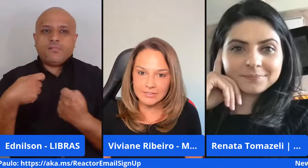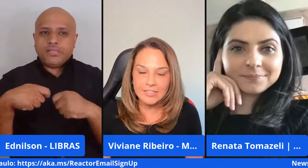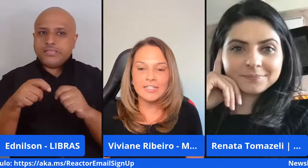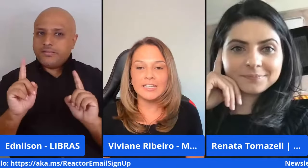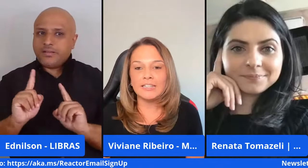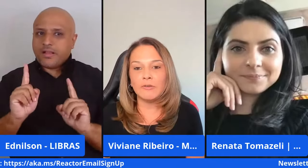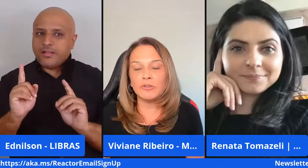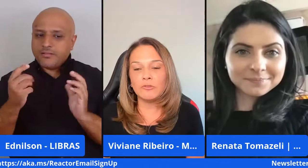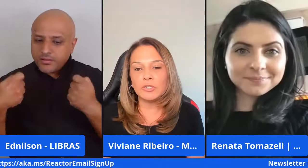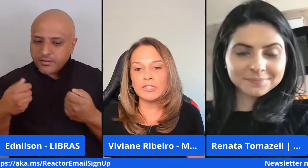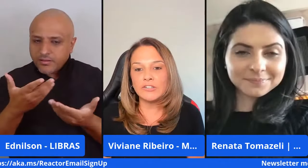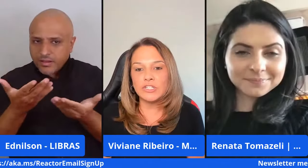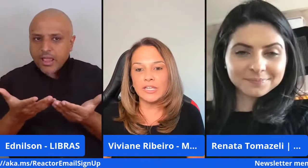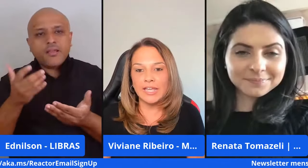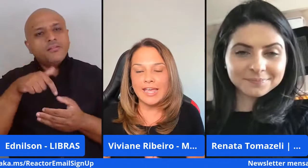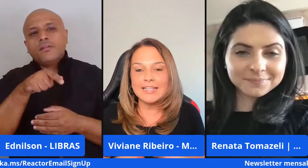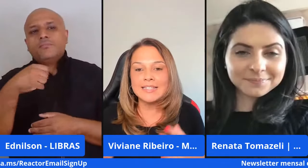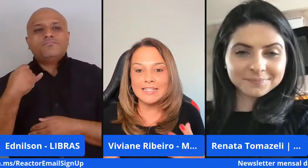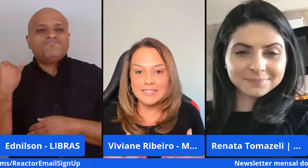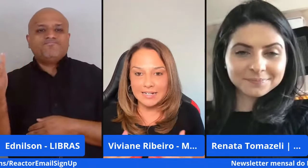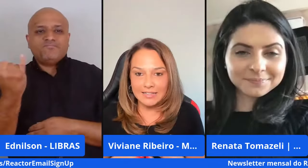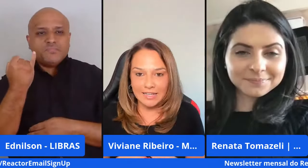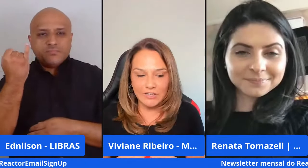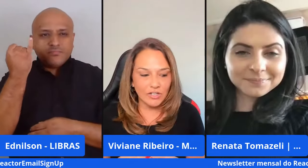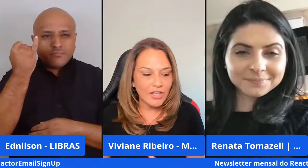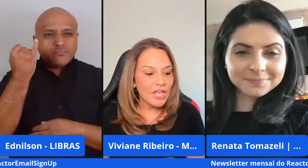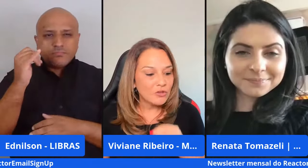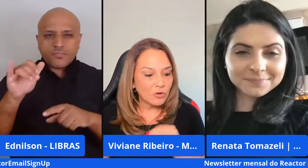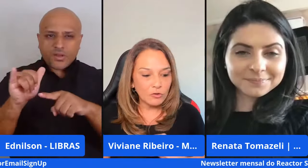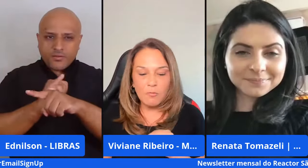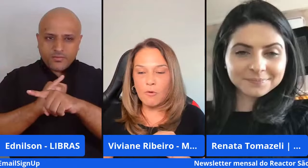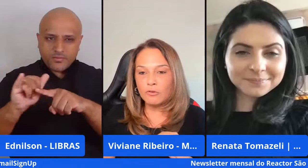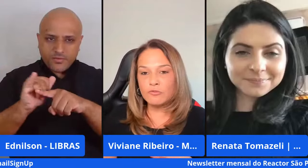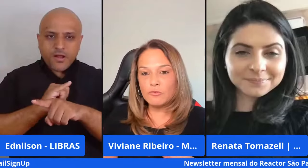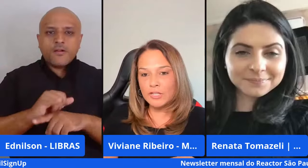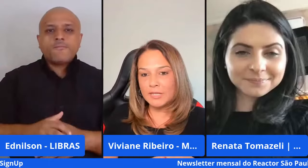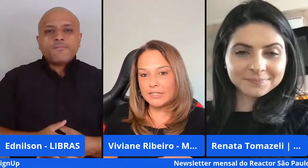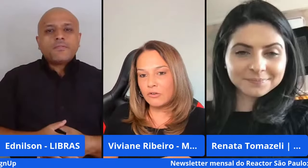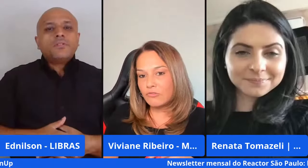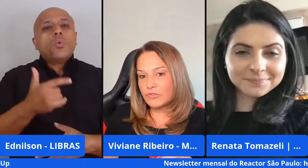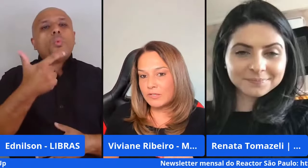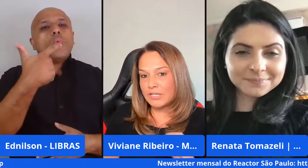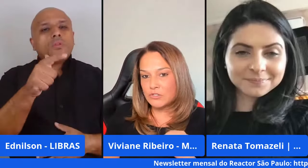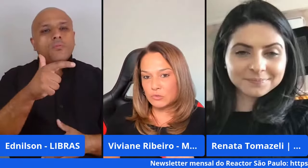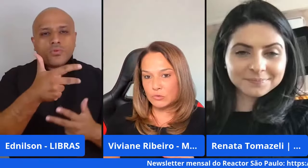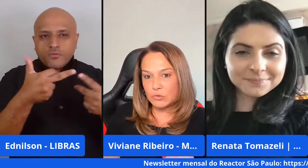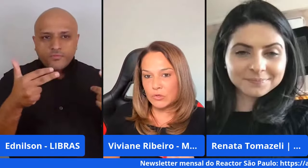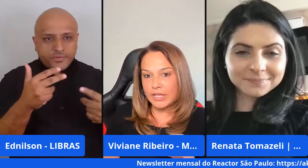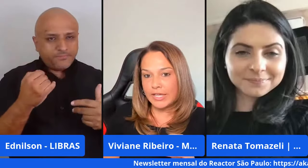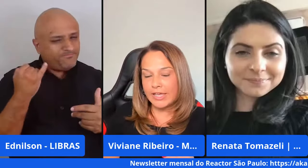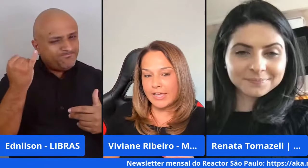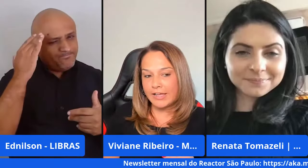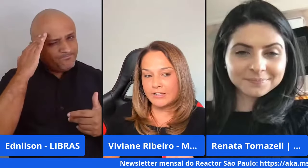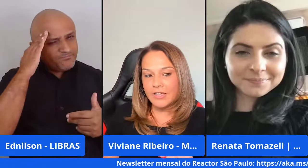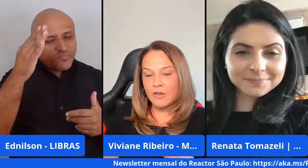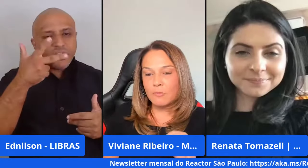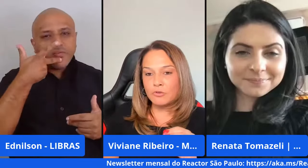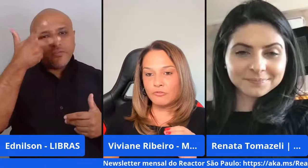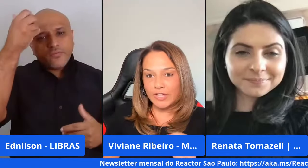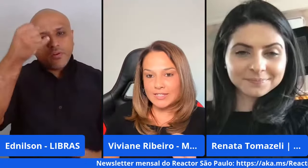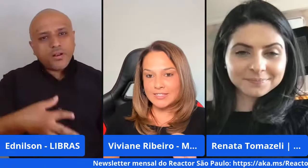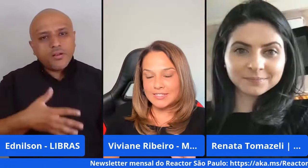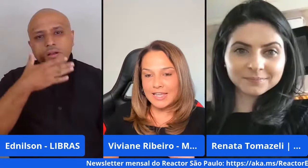quer ir então é muito importante ter essa estratégia e outro ponto fundamental que você mencionou é